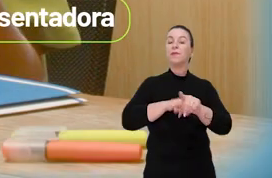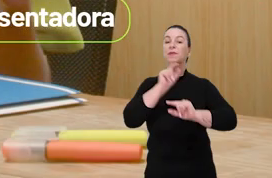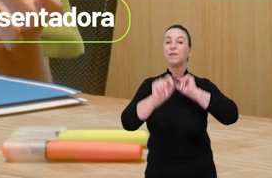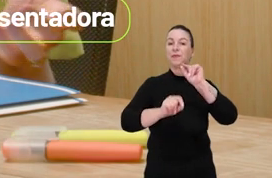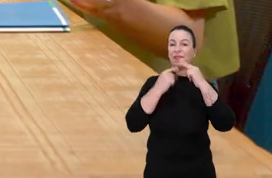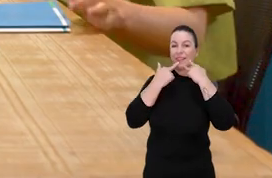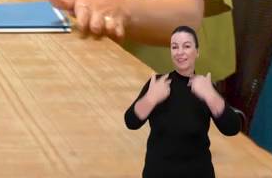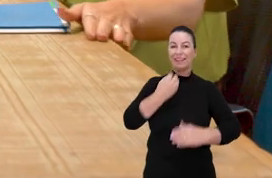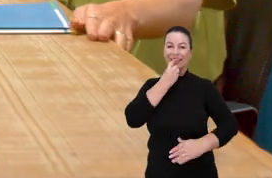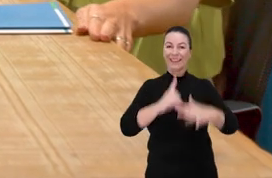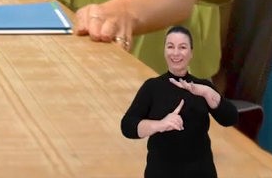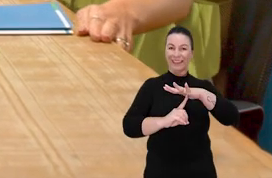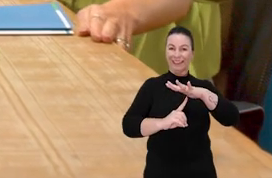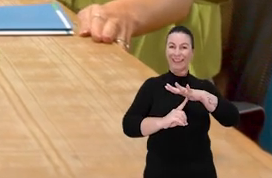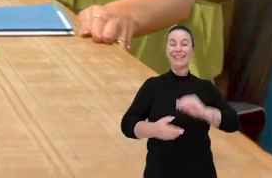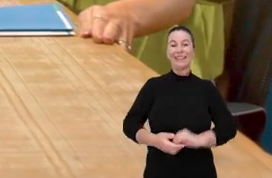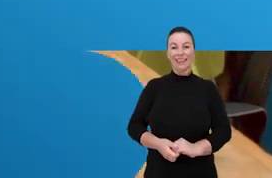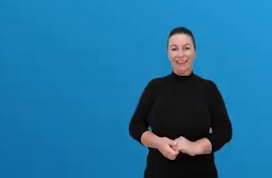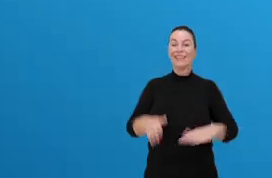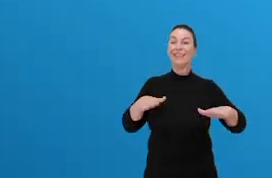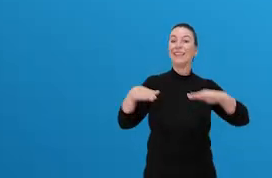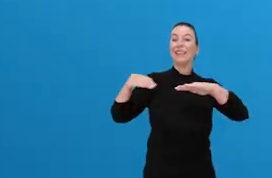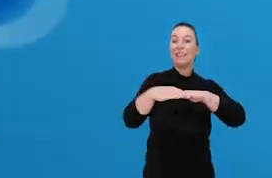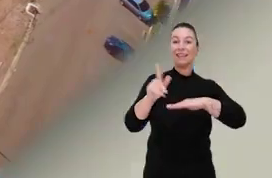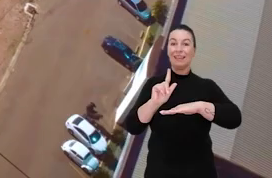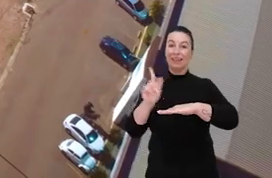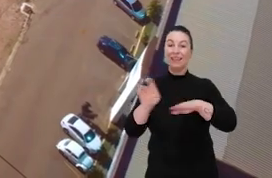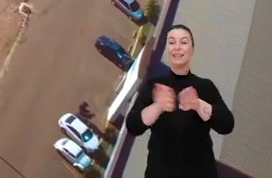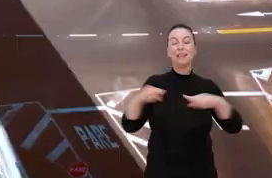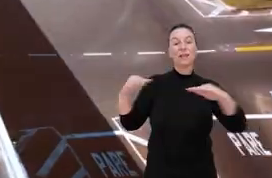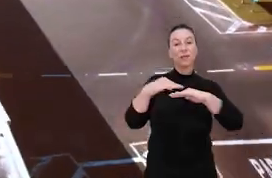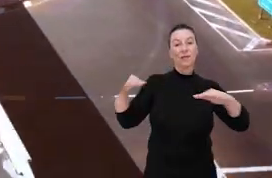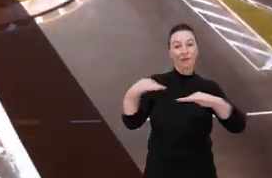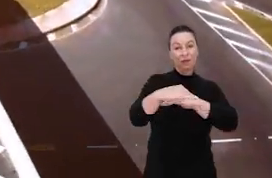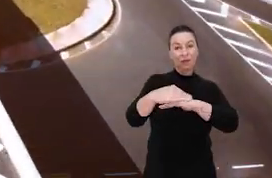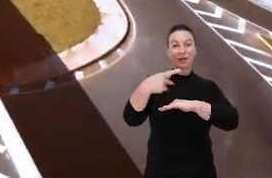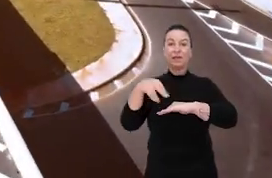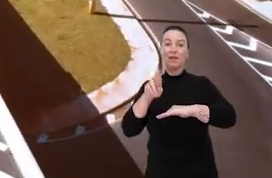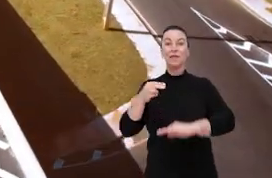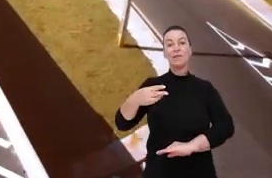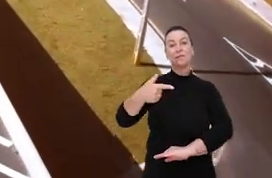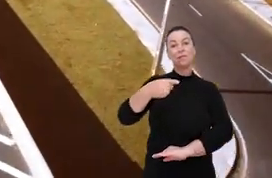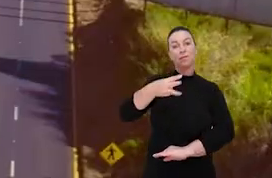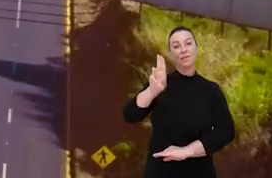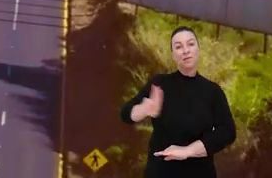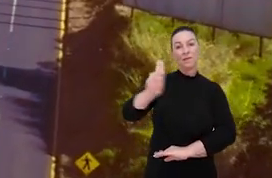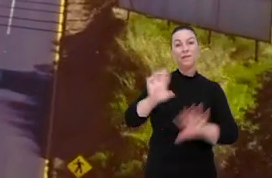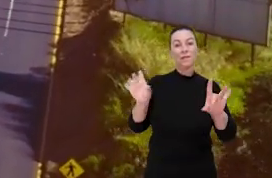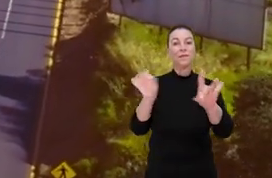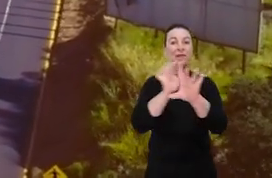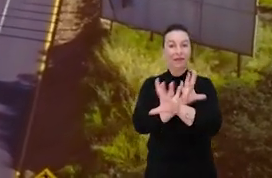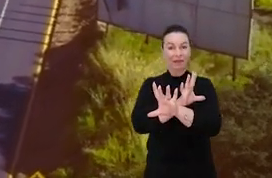Chegou a hora de notícia boa, Paraná! O trevo do garrochão e a duplicação da PR-323 em